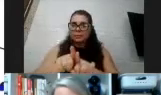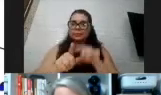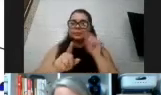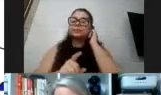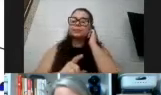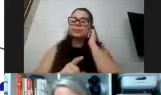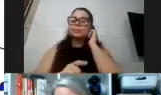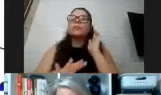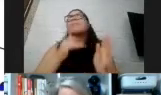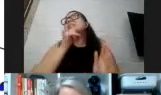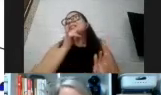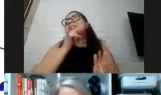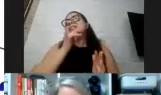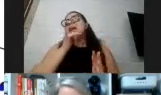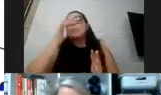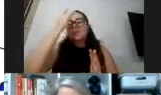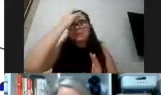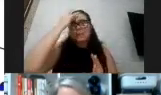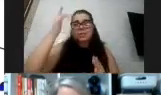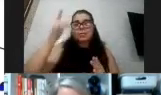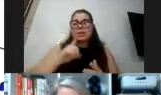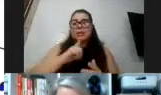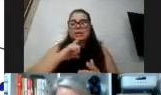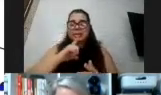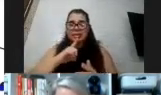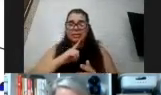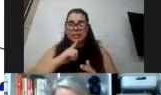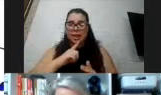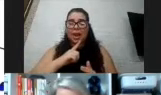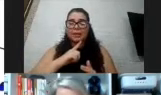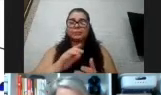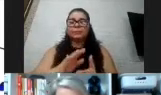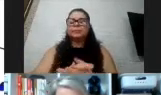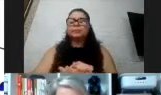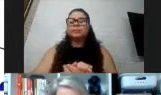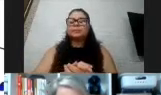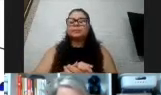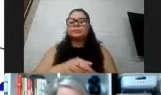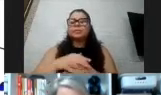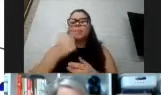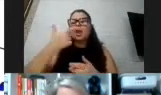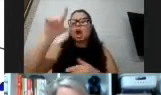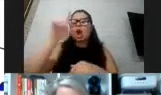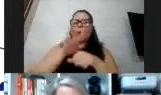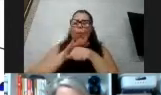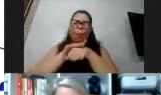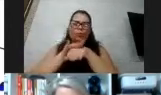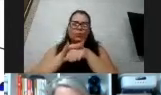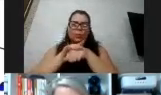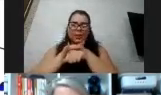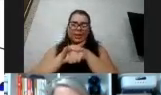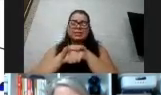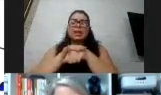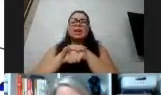Então, por exemplo, pessoas que tem Prader-Ville, que é uma outra condição genética que cursa muitas vezes com